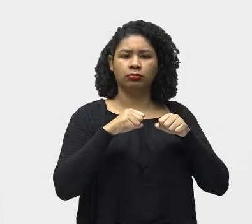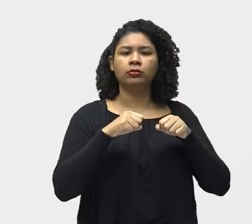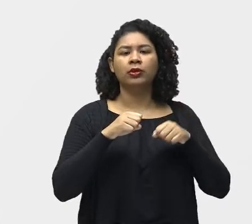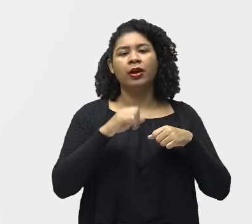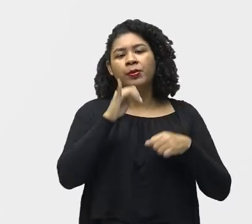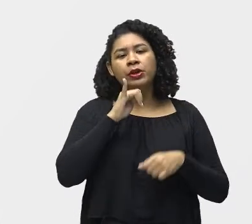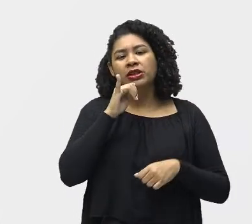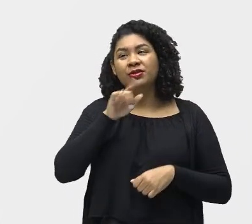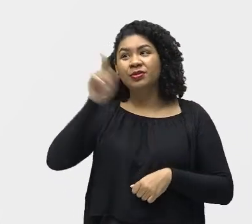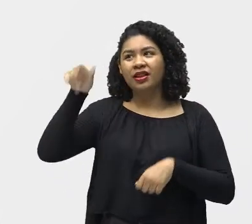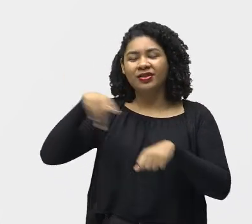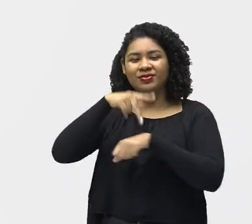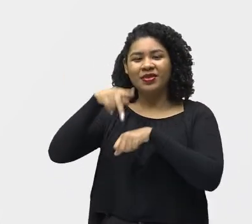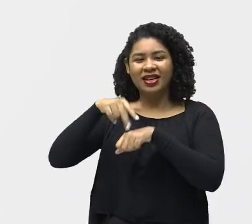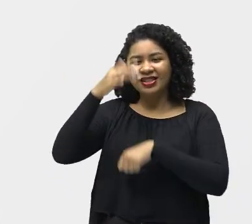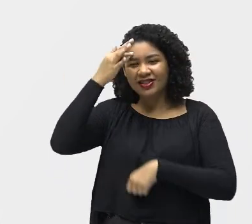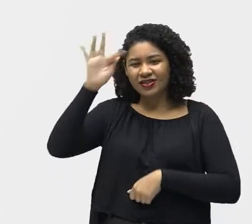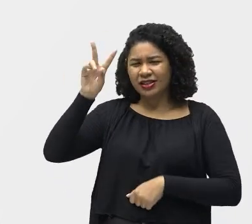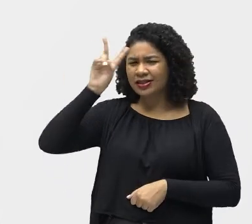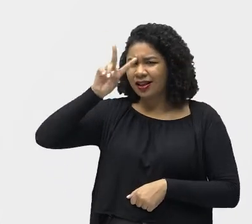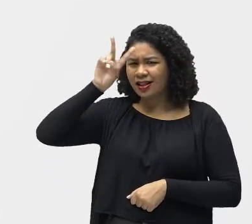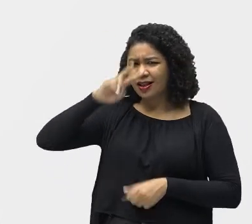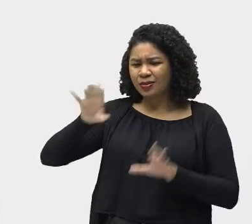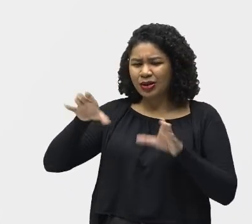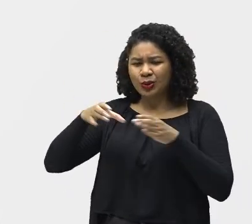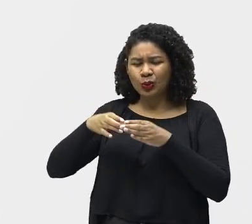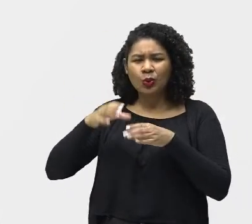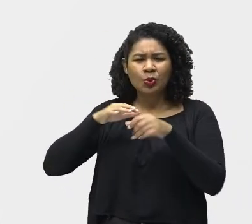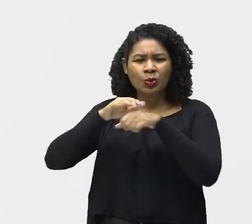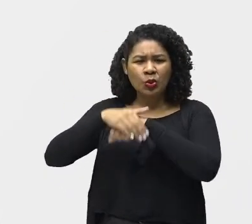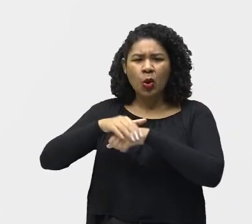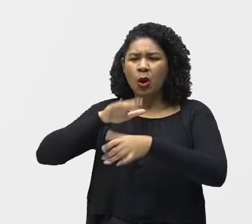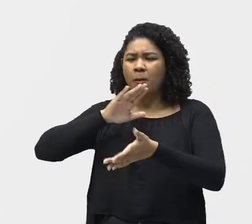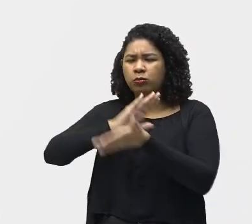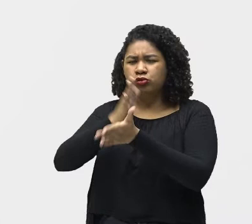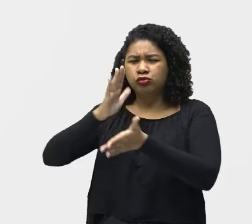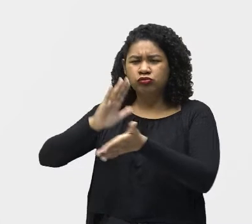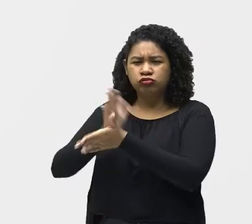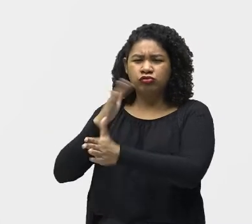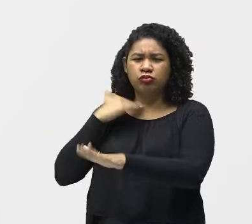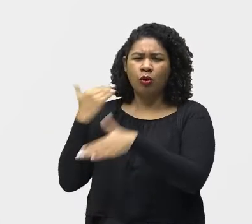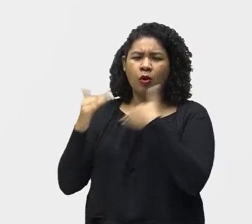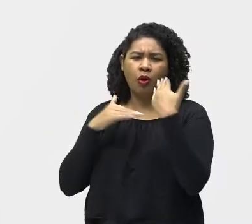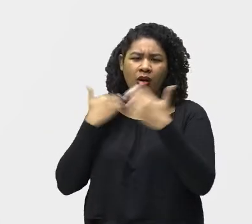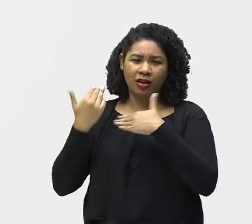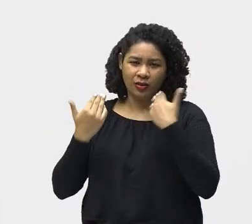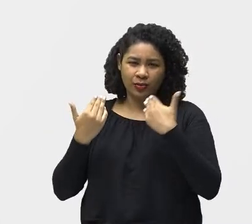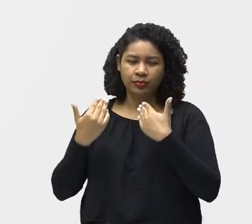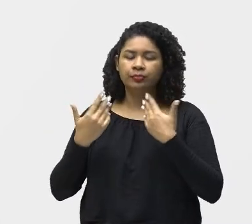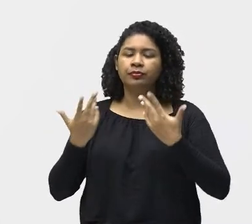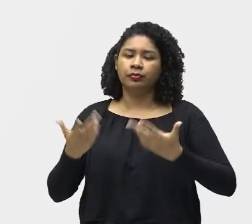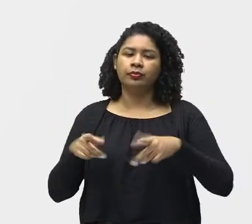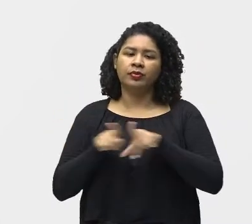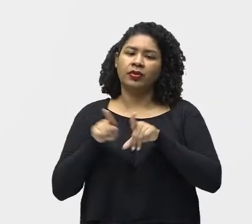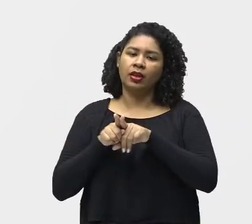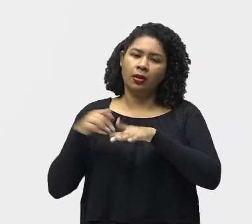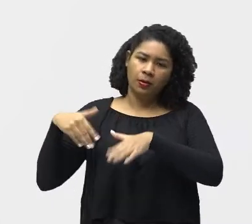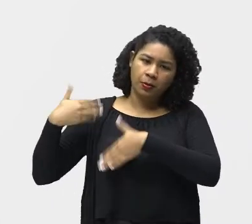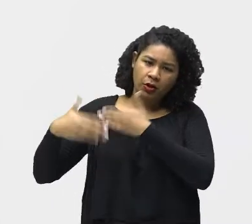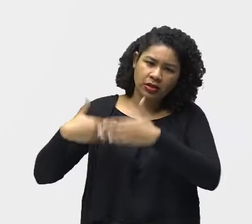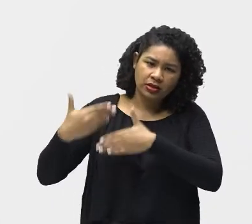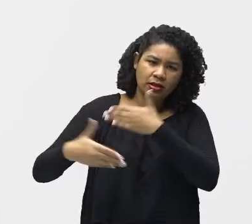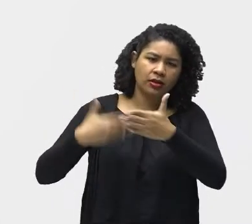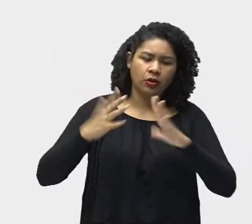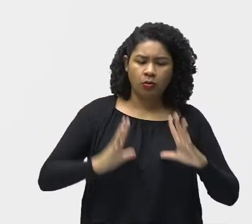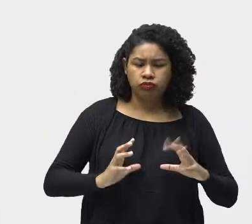Bartolomeu Não é? E o processo De conflitos Ideológicos Que culminariam Na retomada De